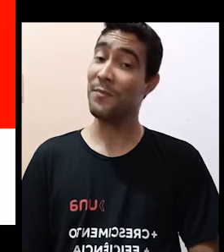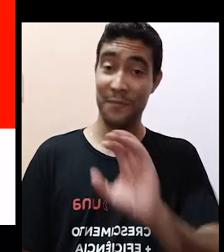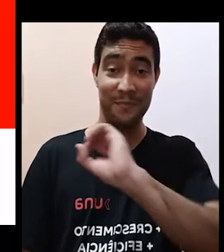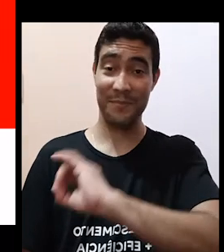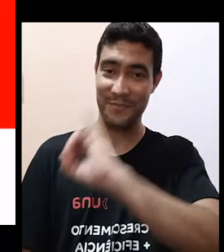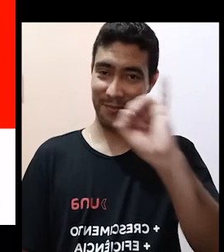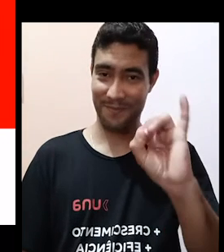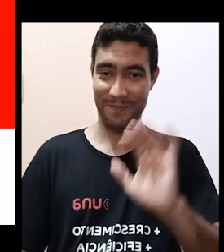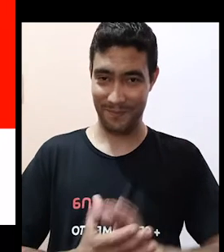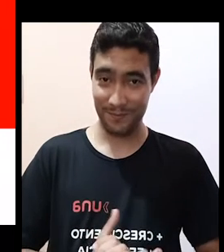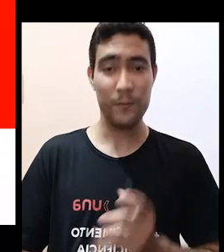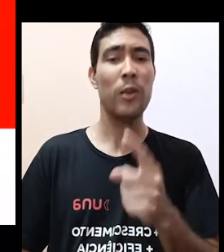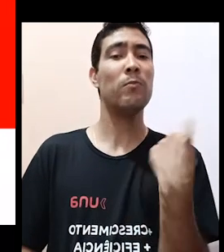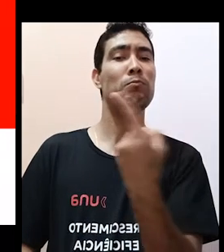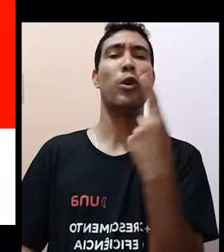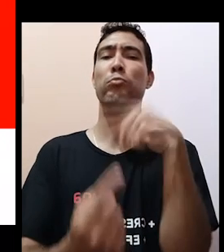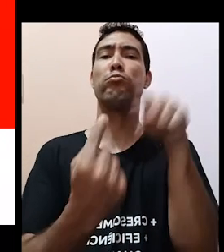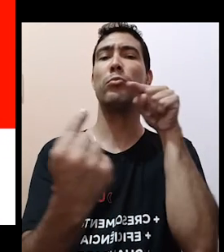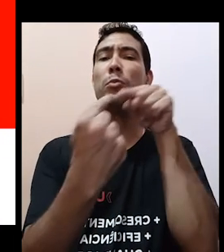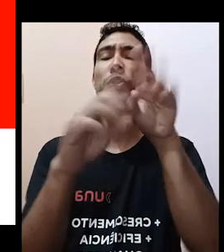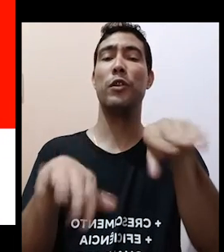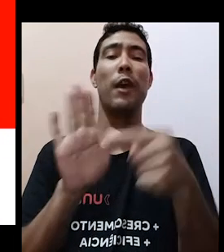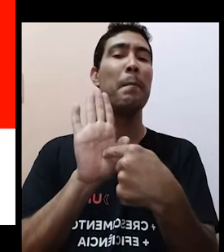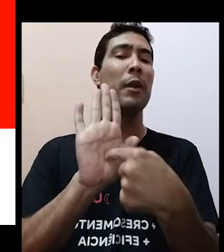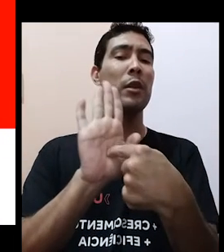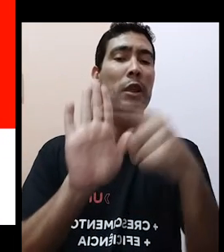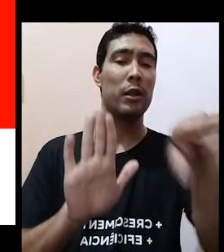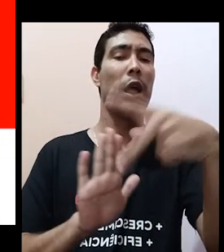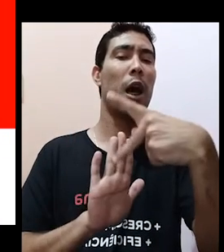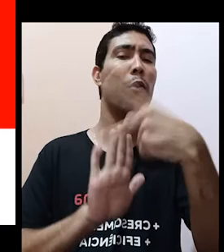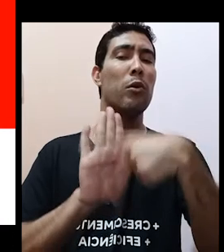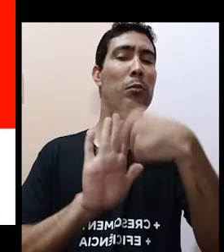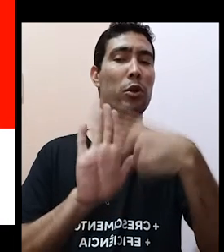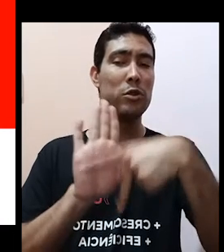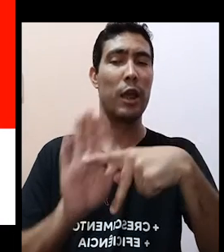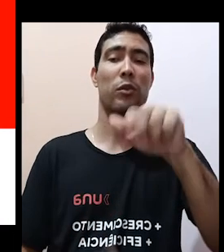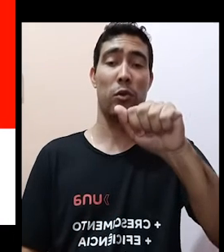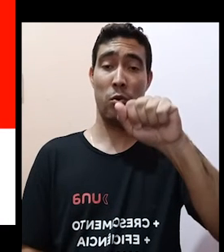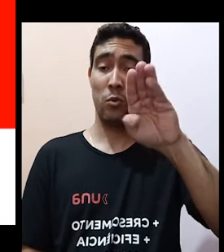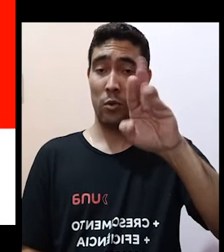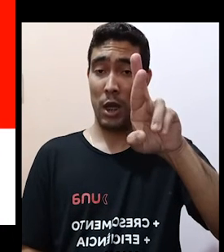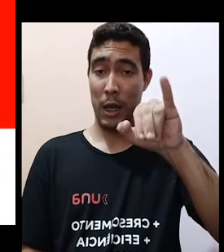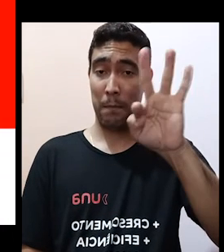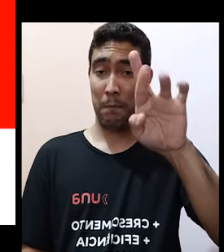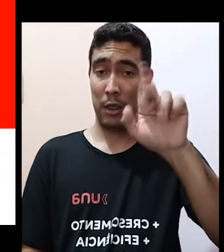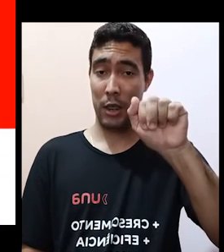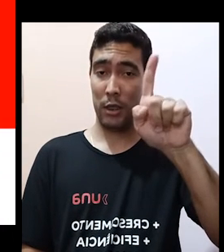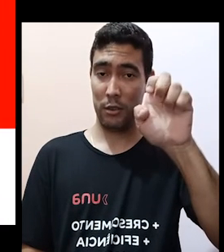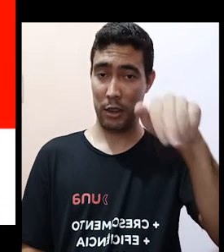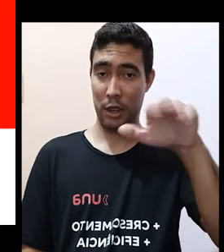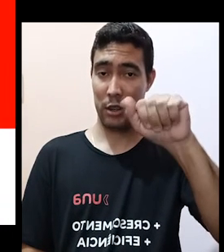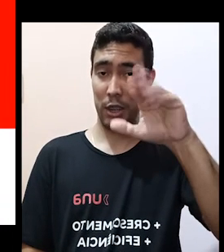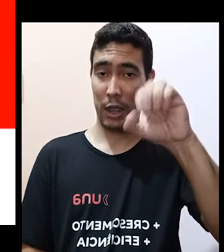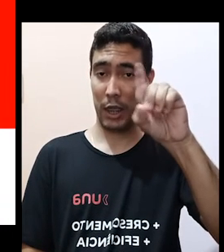Olá, o nosso objetivo é apresentar o projeto Arbitragem Acadêmica, que se iniciou em